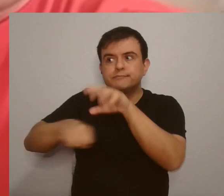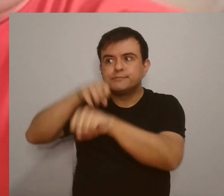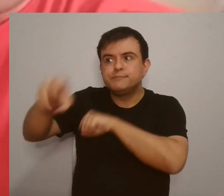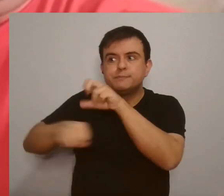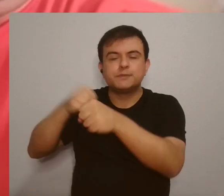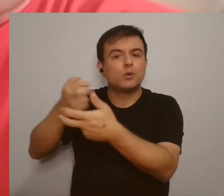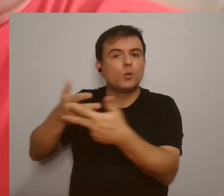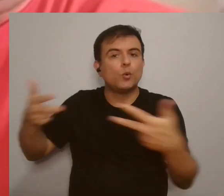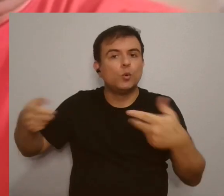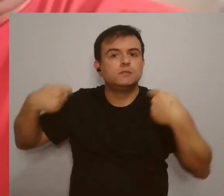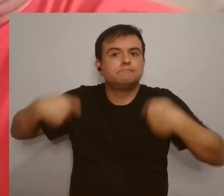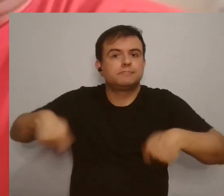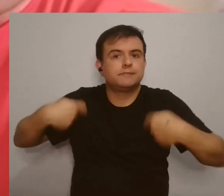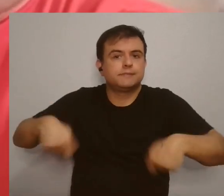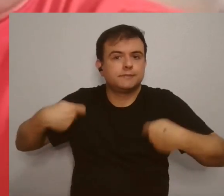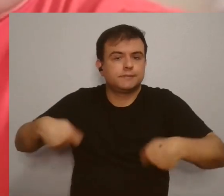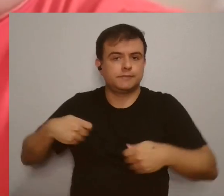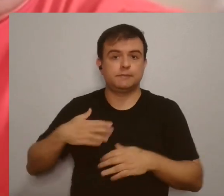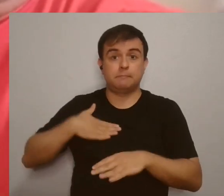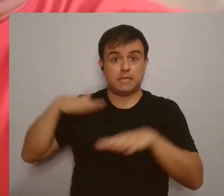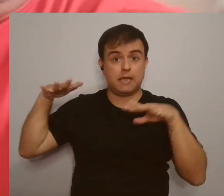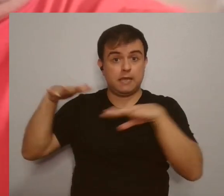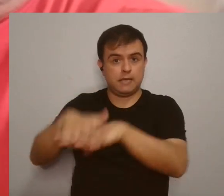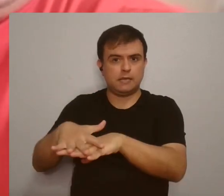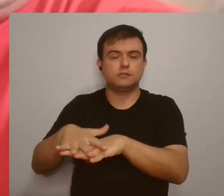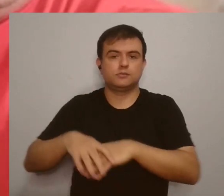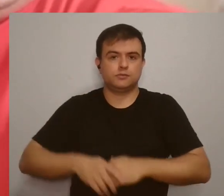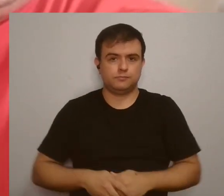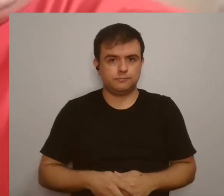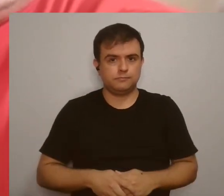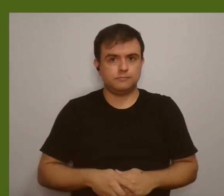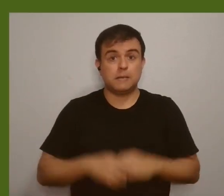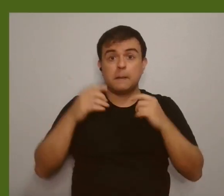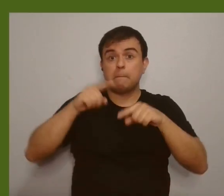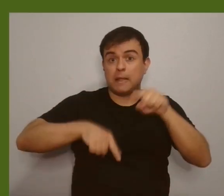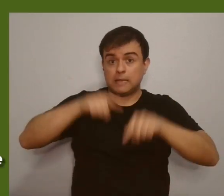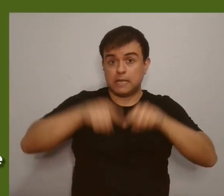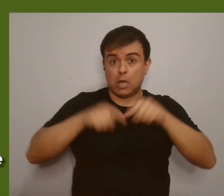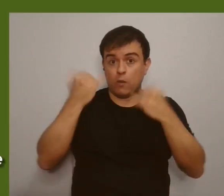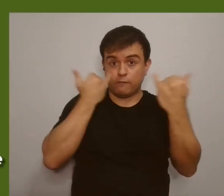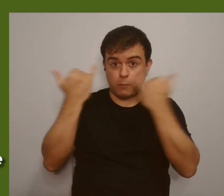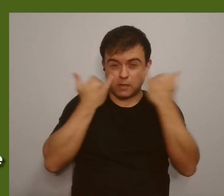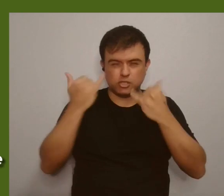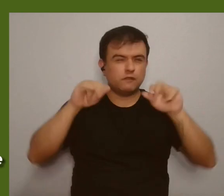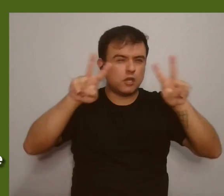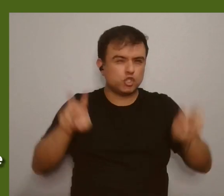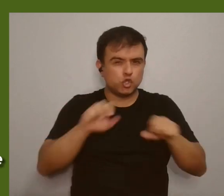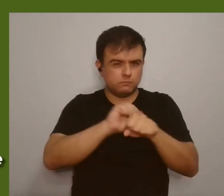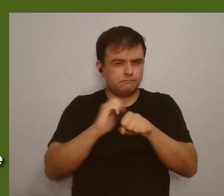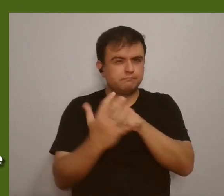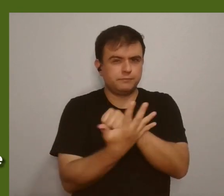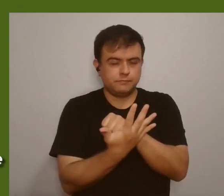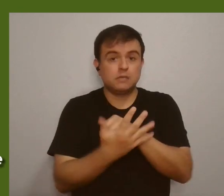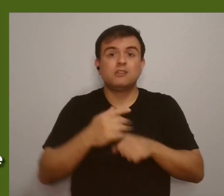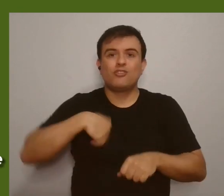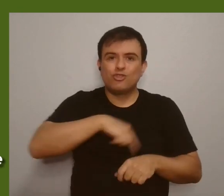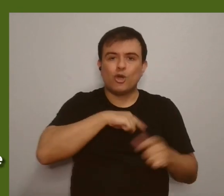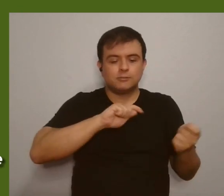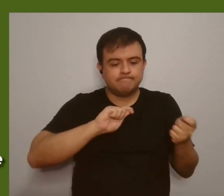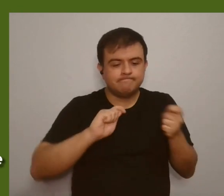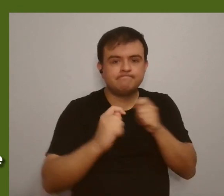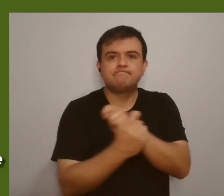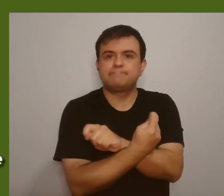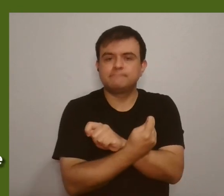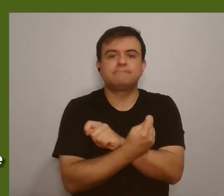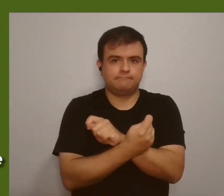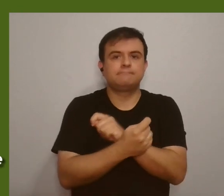eu posso acessar a minha rede, eu posso acessar todos os arquivos que são necessários. Em materiais informativos sobre o coronavírus, nós estamos